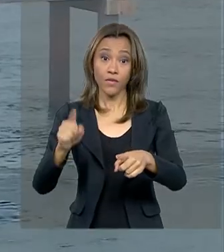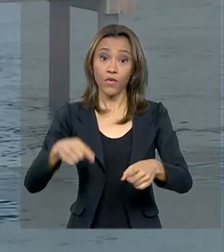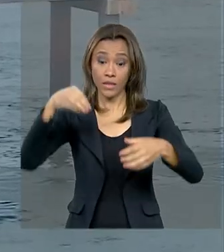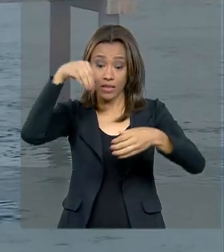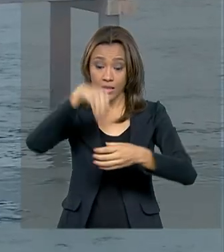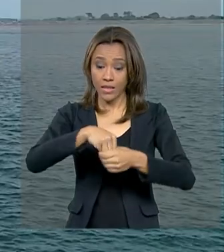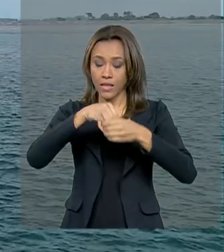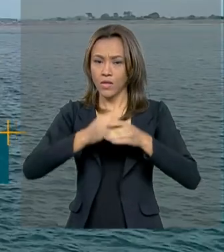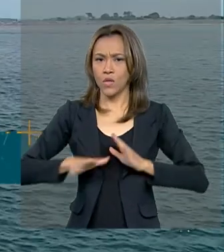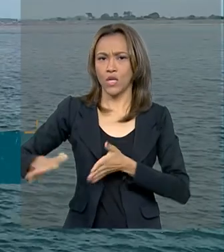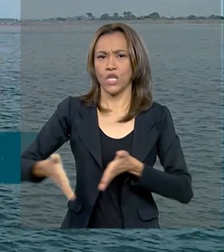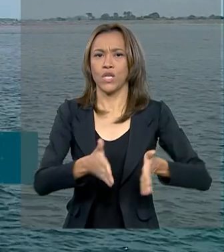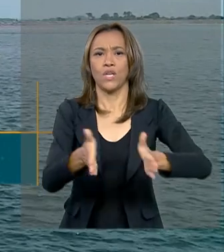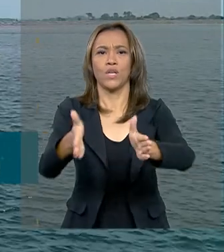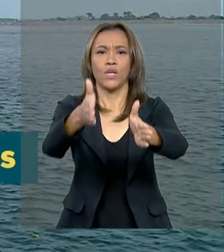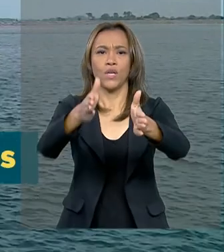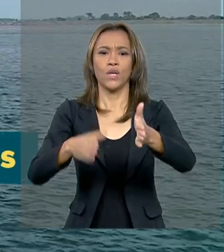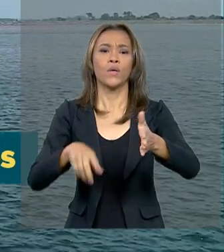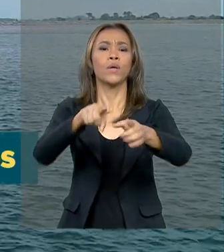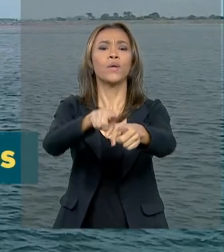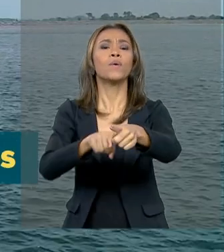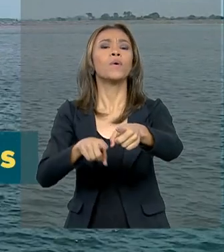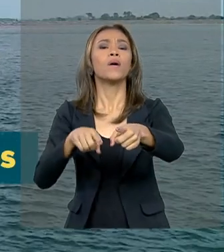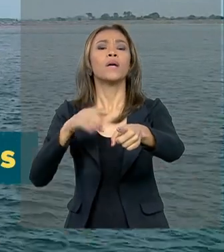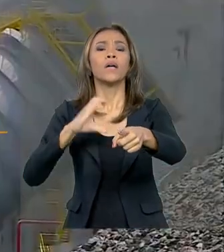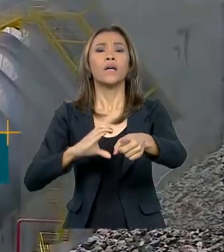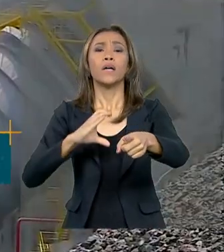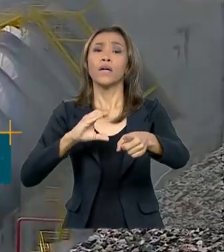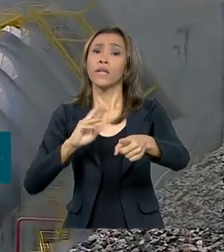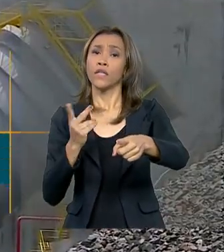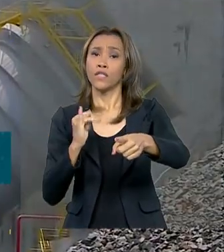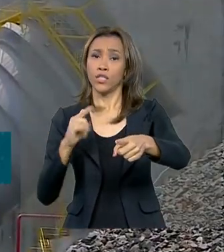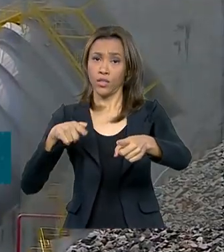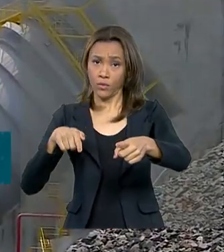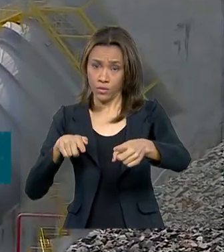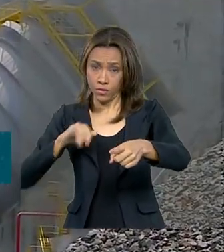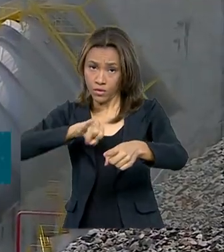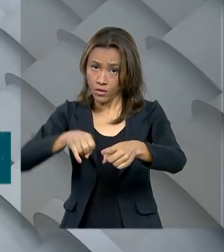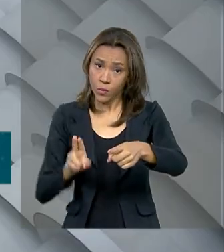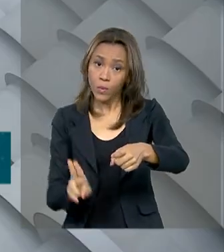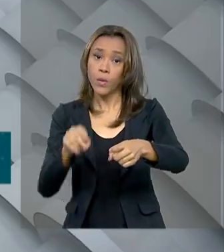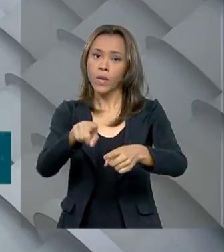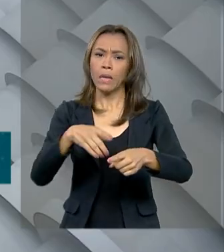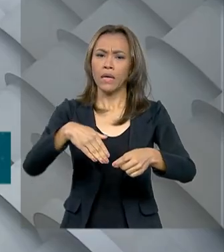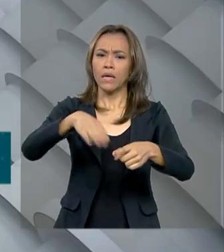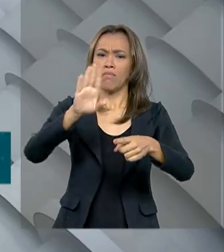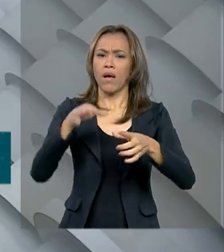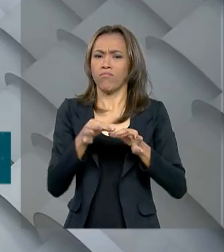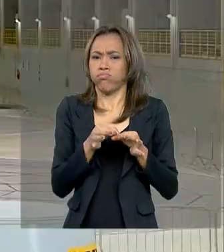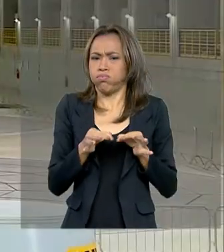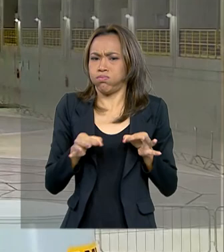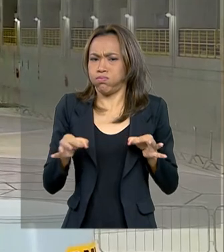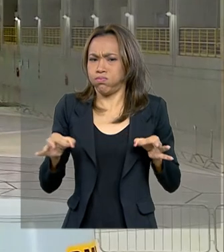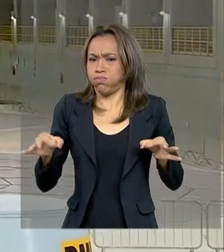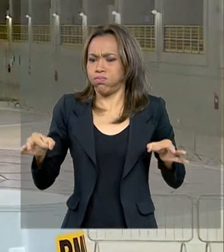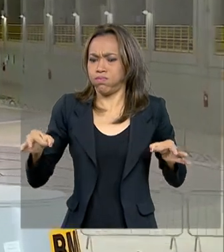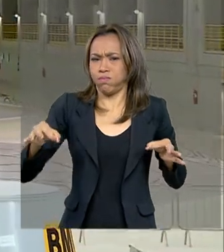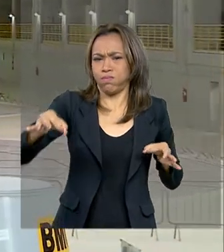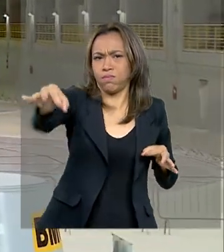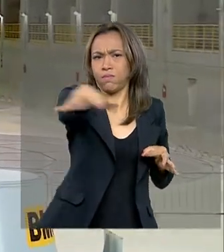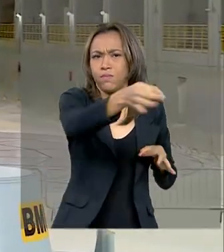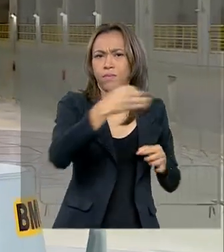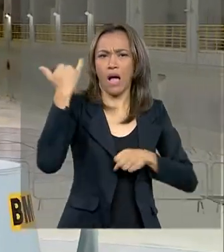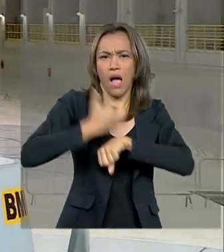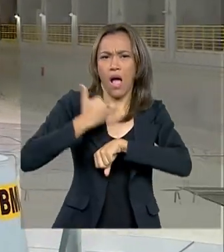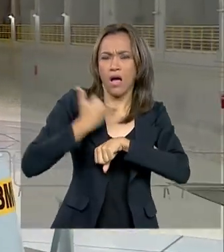Xingu. Os 3 milhões de metros cúbicos de concreto e as mais de 160 mil toneladas de aço utilizadas para